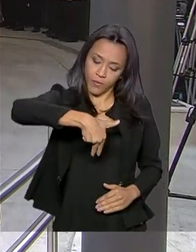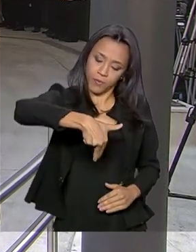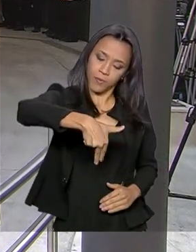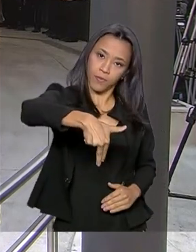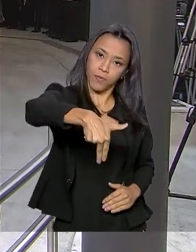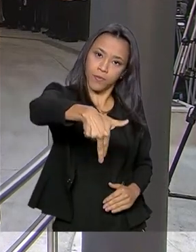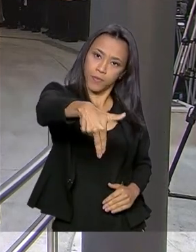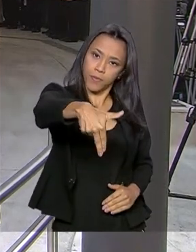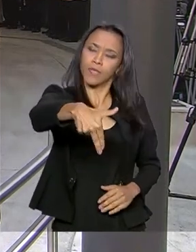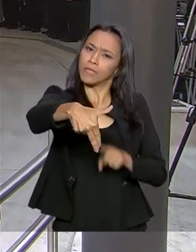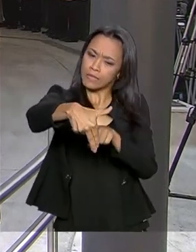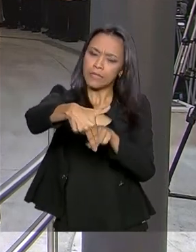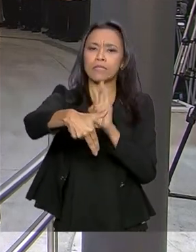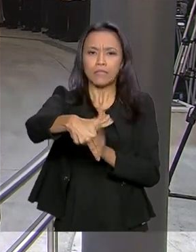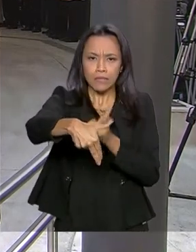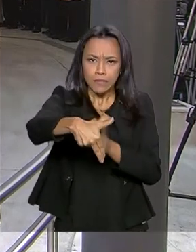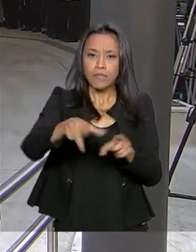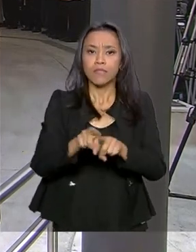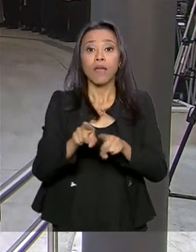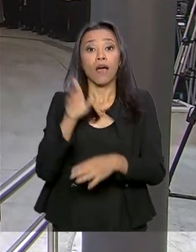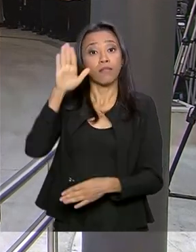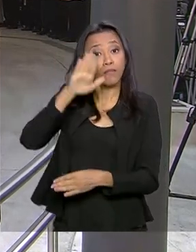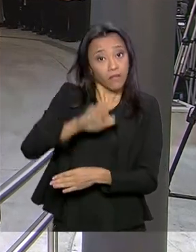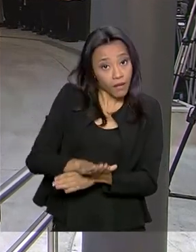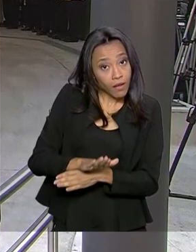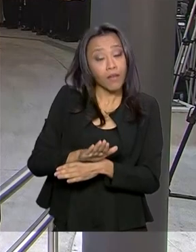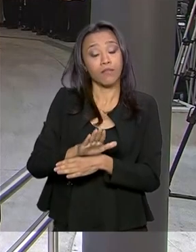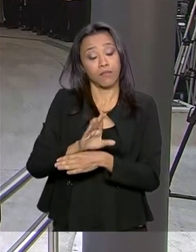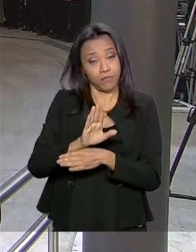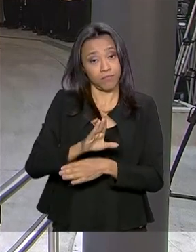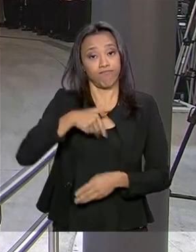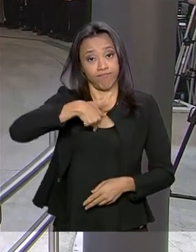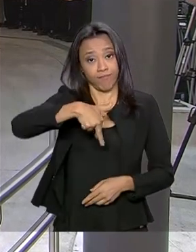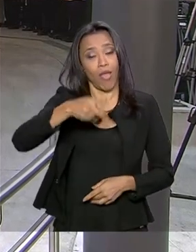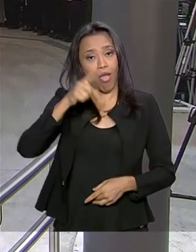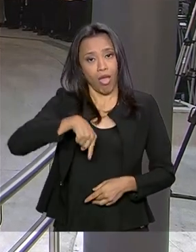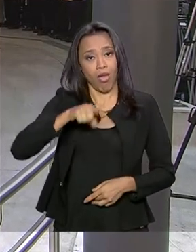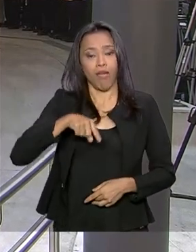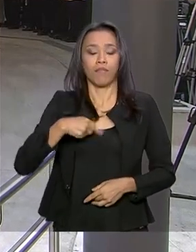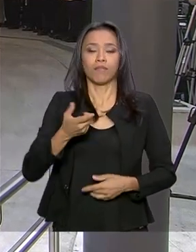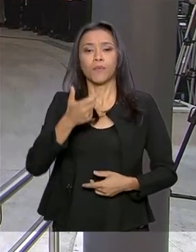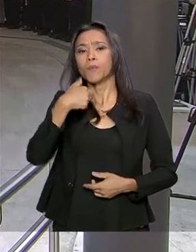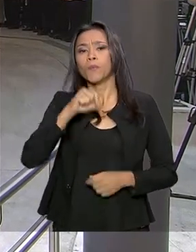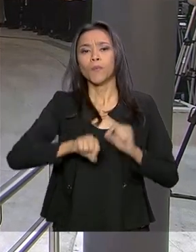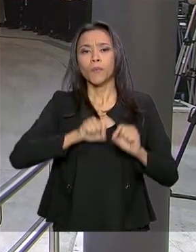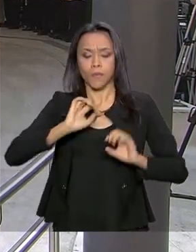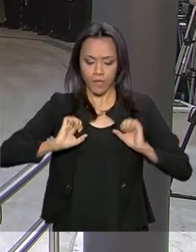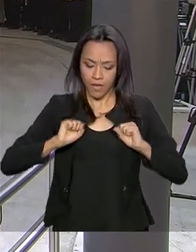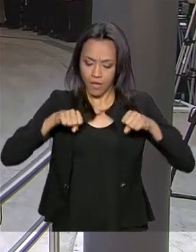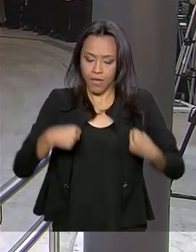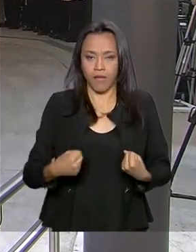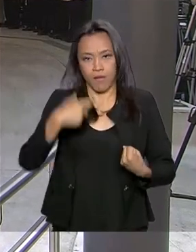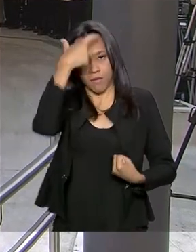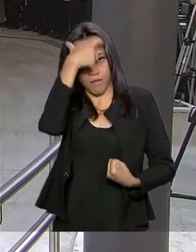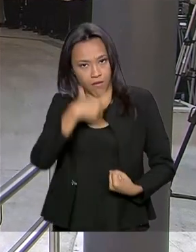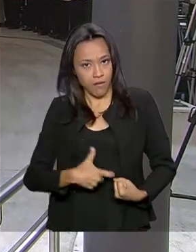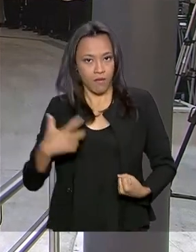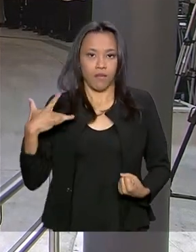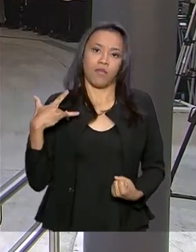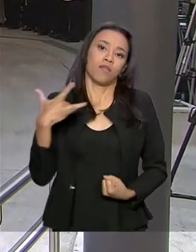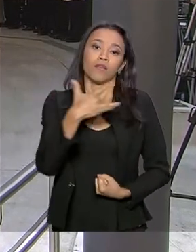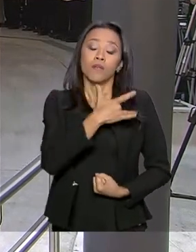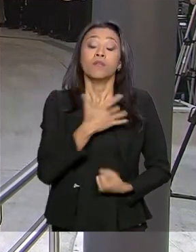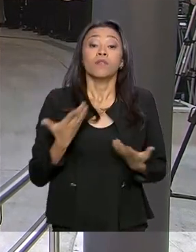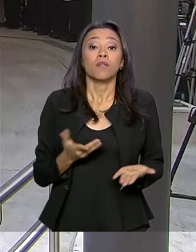este mesmo exercício no período da tarde, como parte da recuperação necessária para o seu quadro clínico.